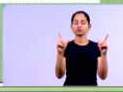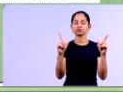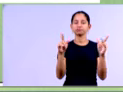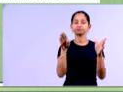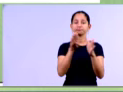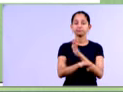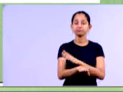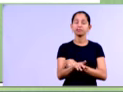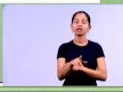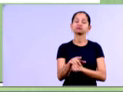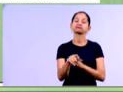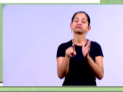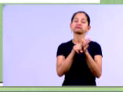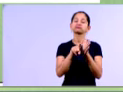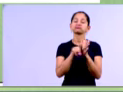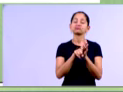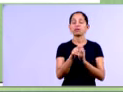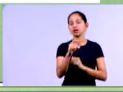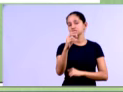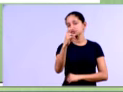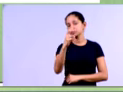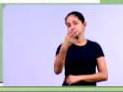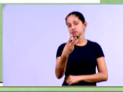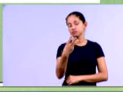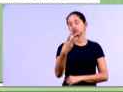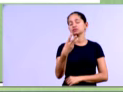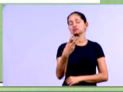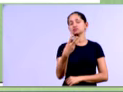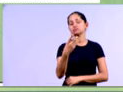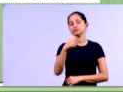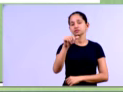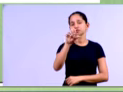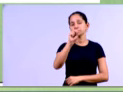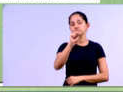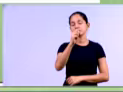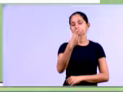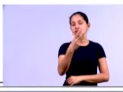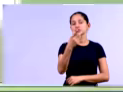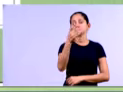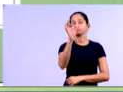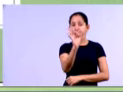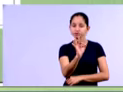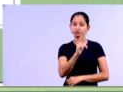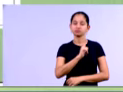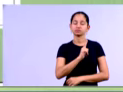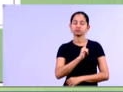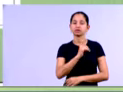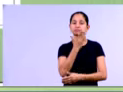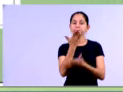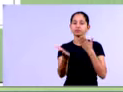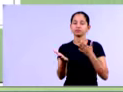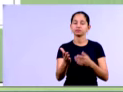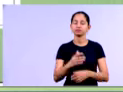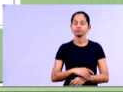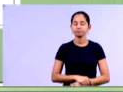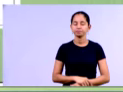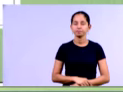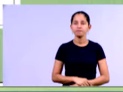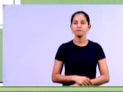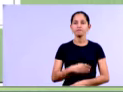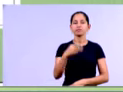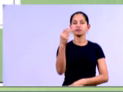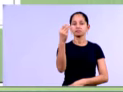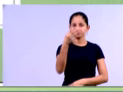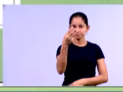ok? Então, diminuiu 53,83% em relação a 2012. Na questão 3,